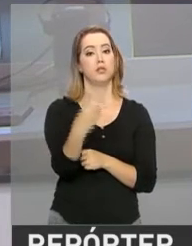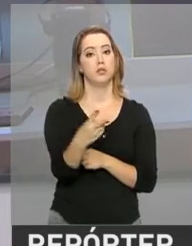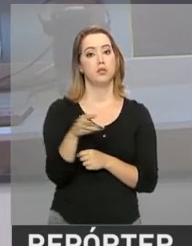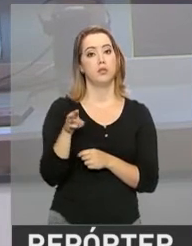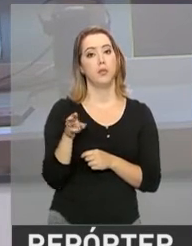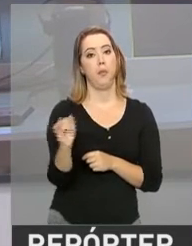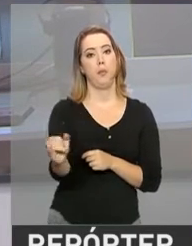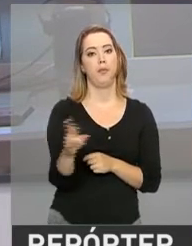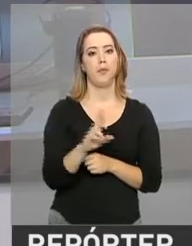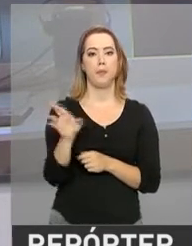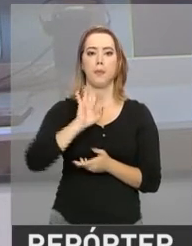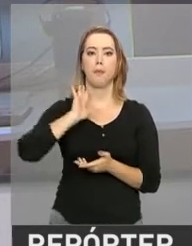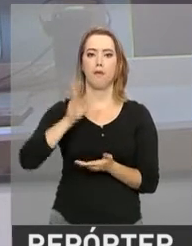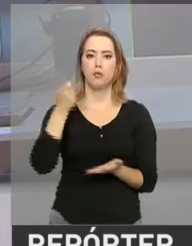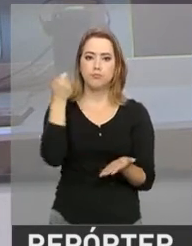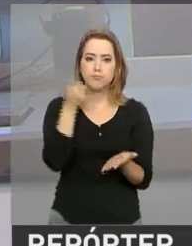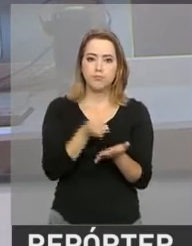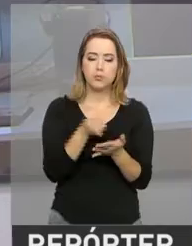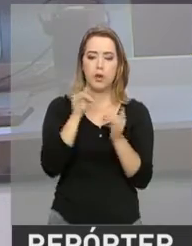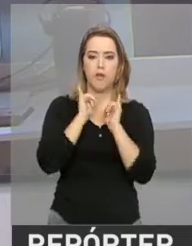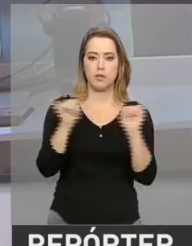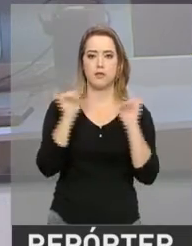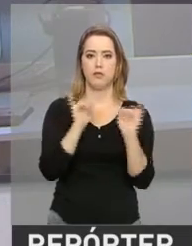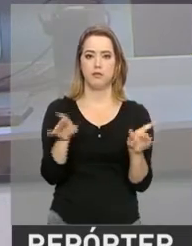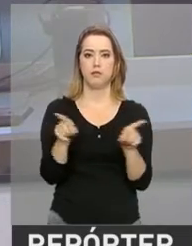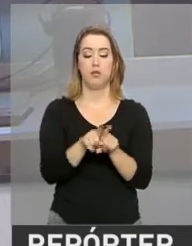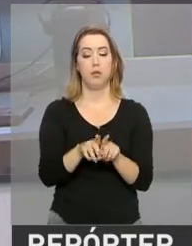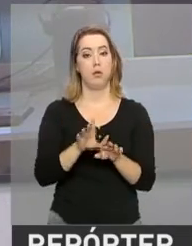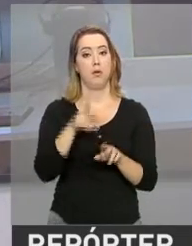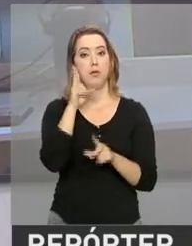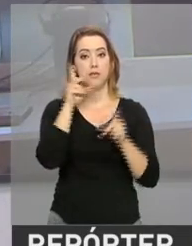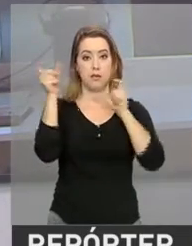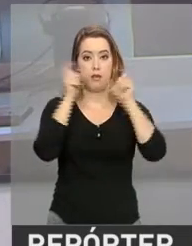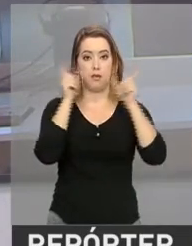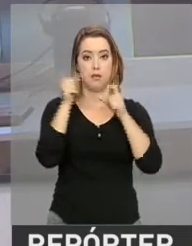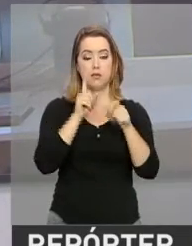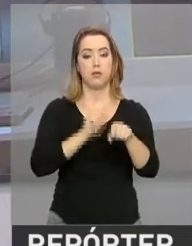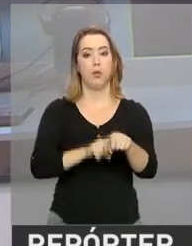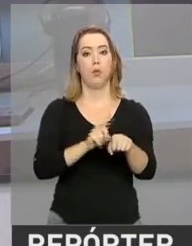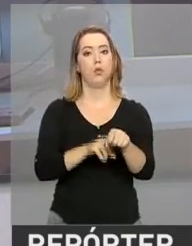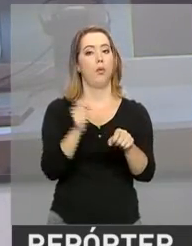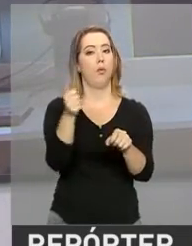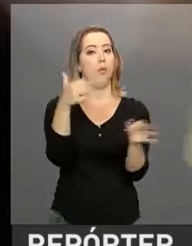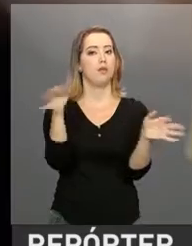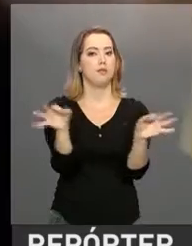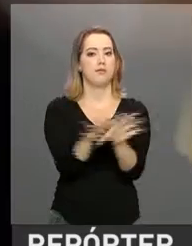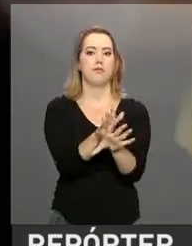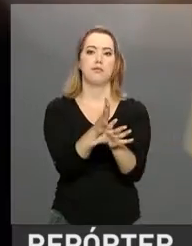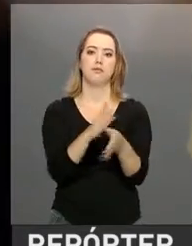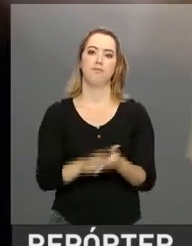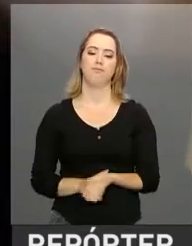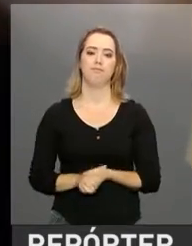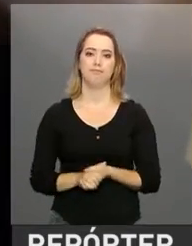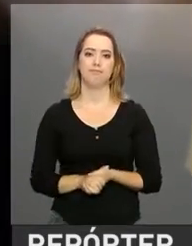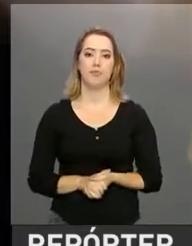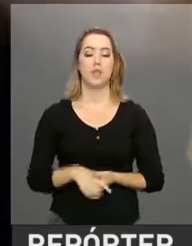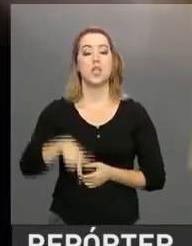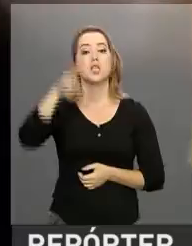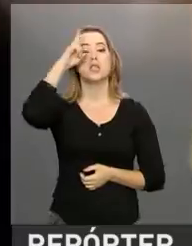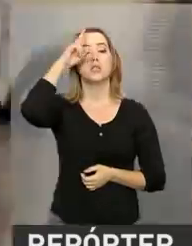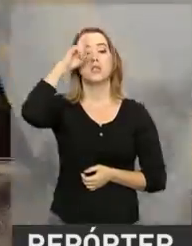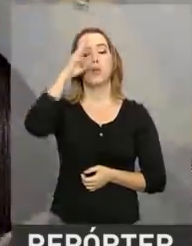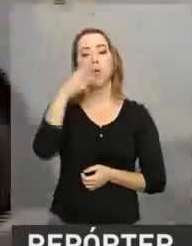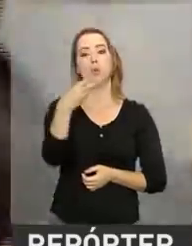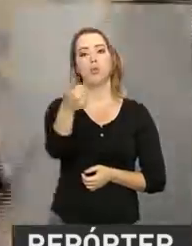foram regularizados. E atenção, o prazo para ficar em dia com a Receita Federal está acabando. Segunda-feira, dia